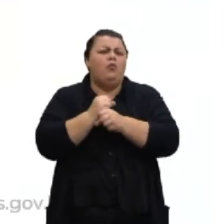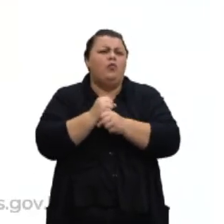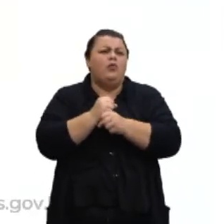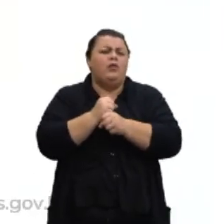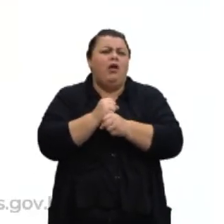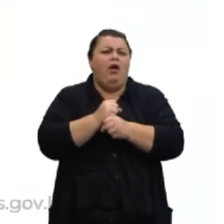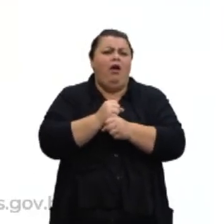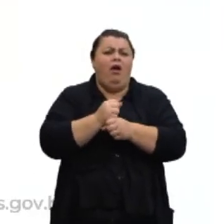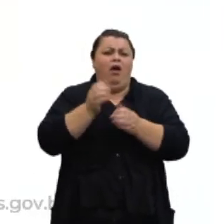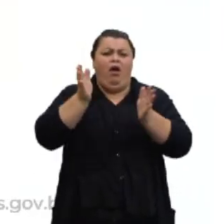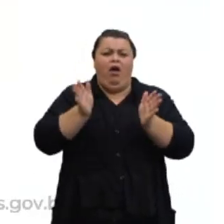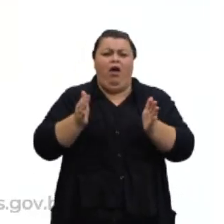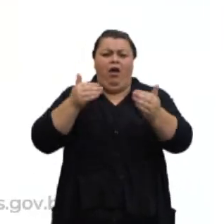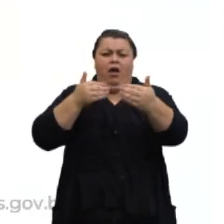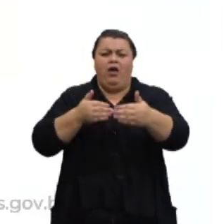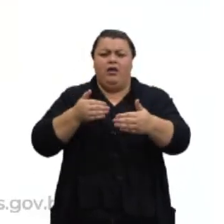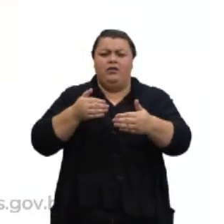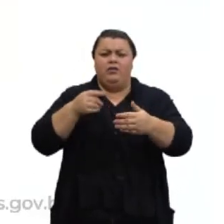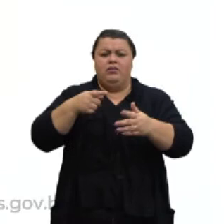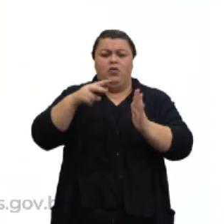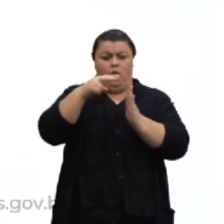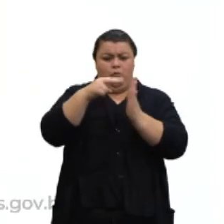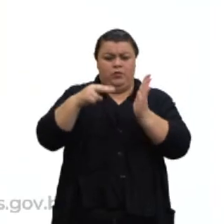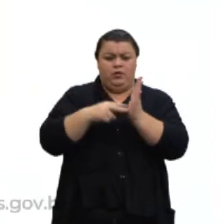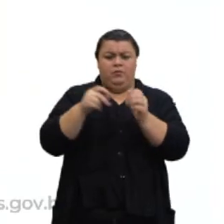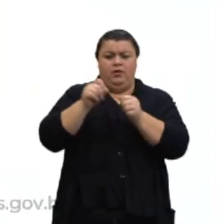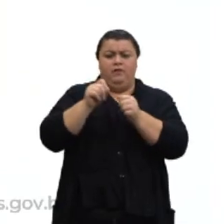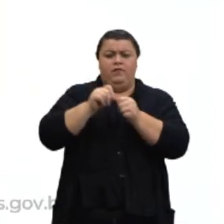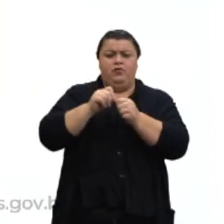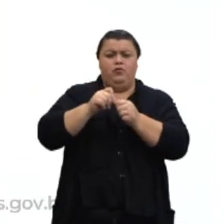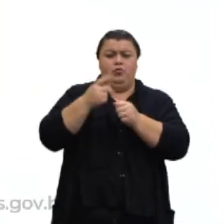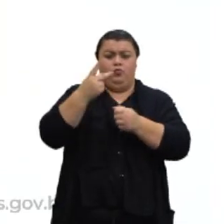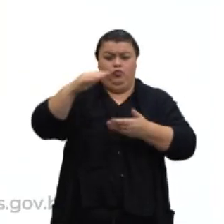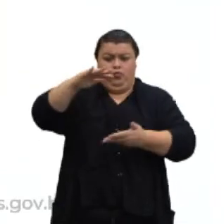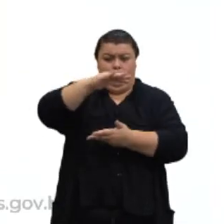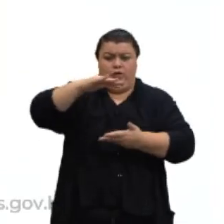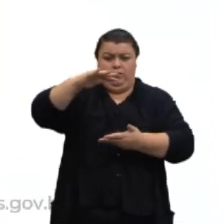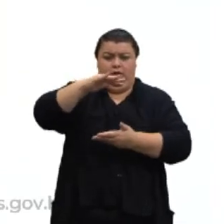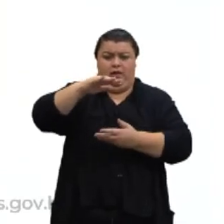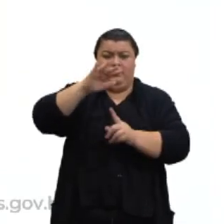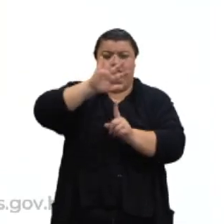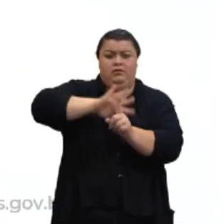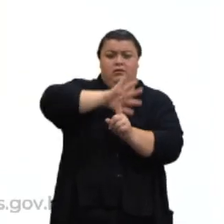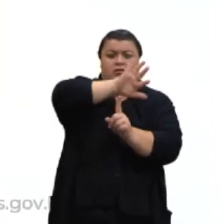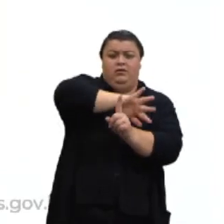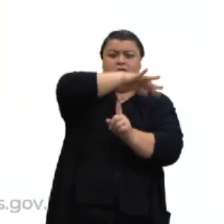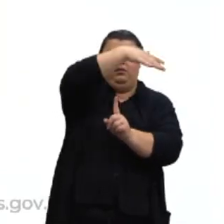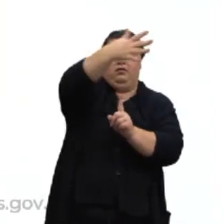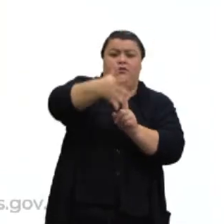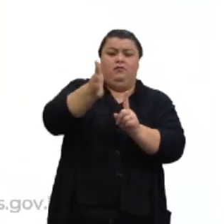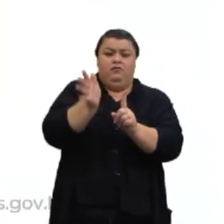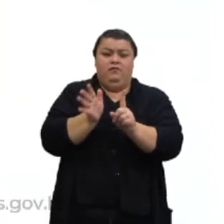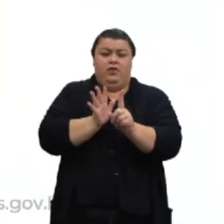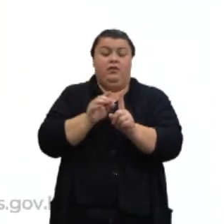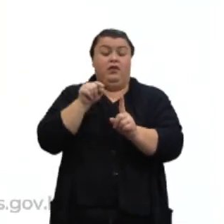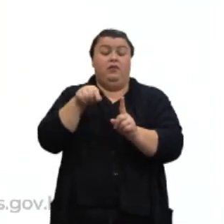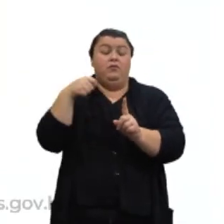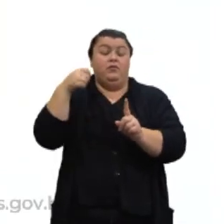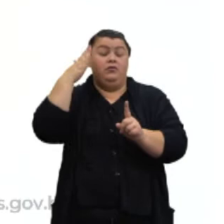formado por duas bases e faces laterais. E aí depende se a face lateral